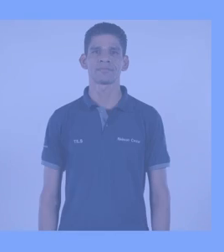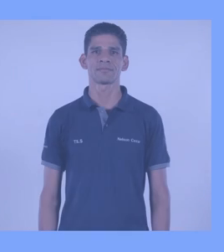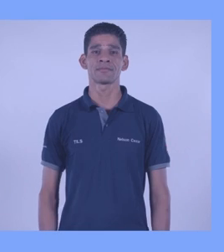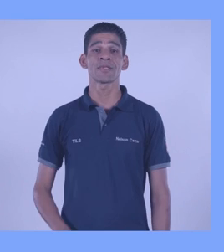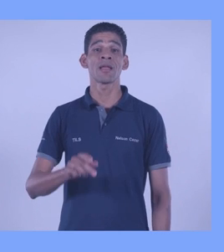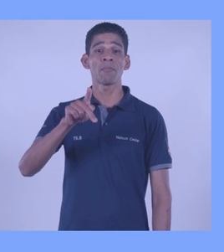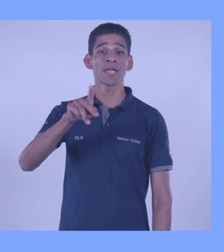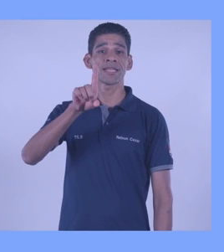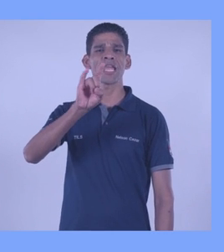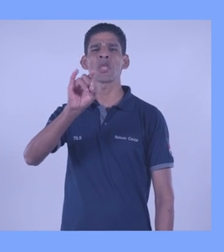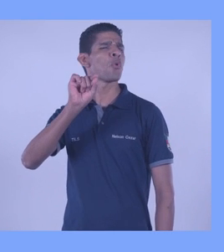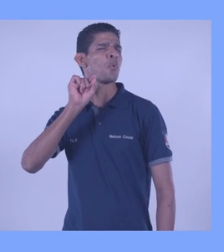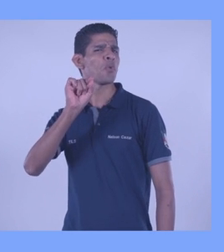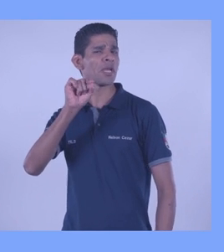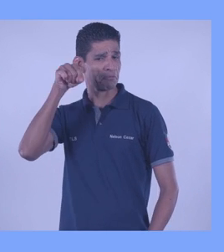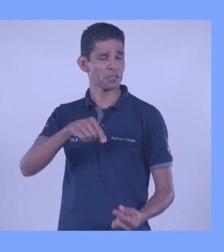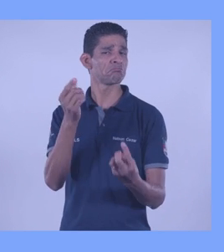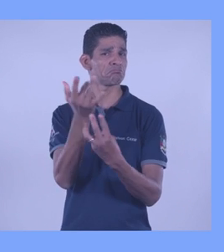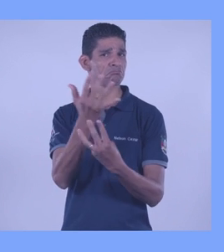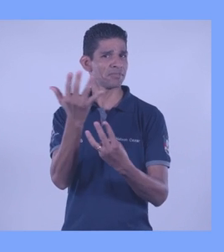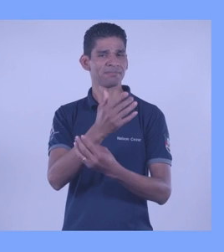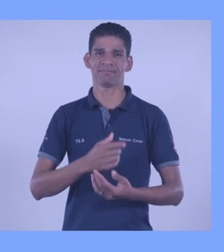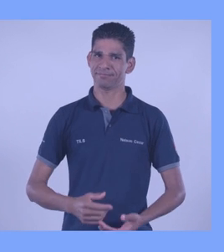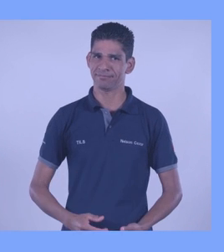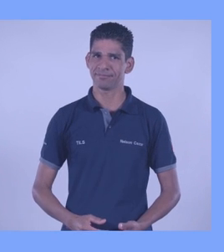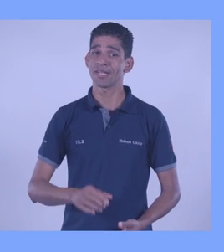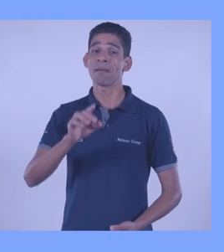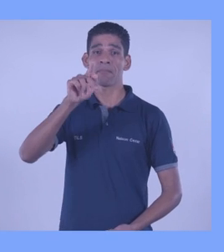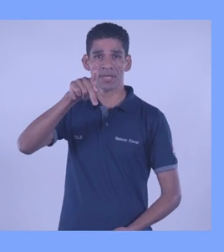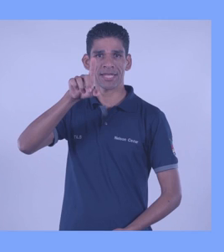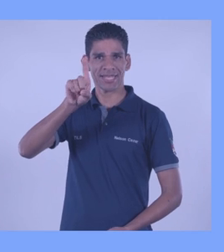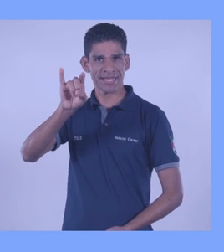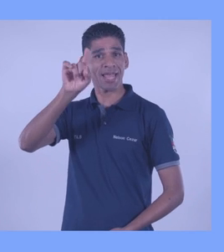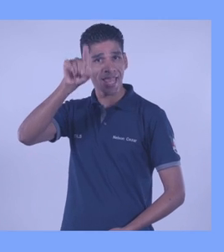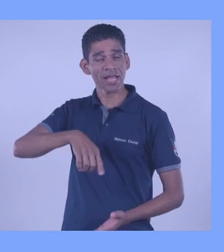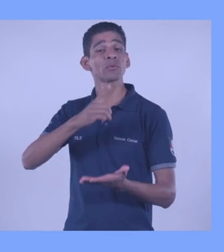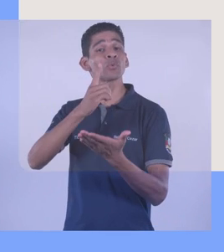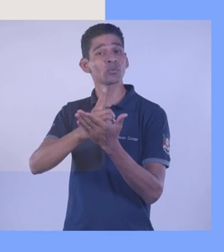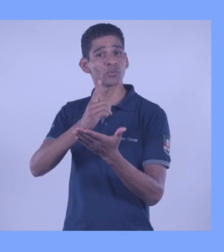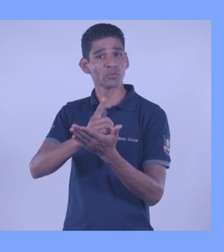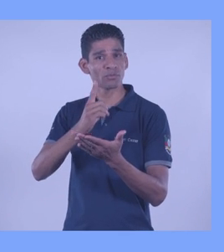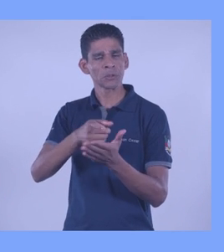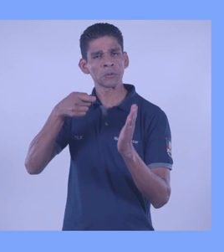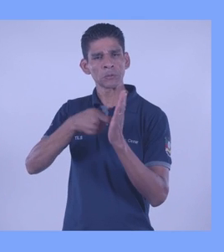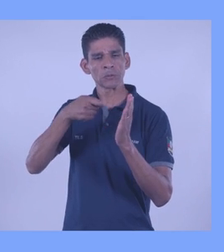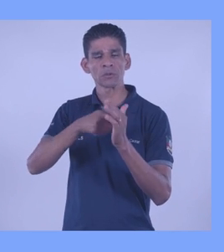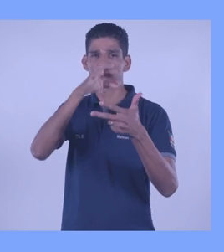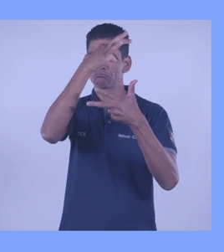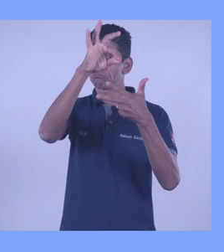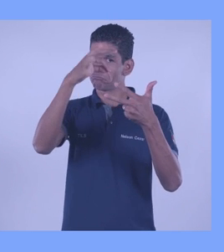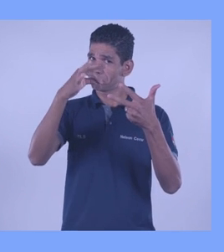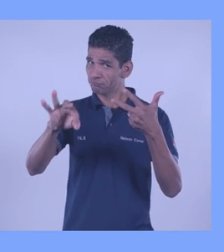O que é o Plano de Desenvolvimento Institucional? O PDI é um documento